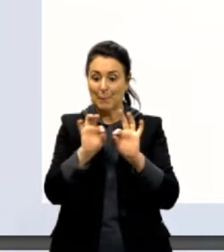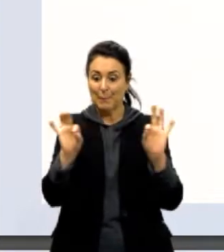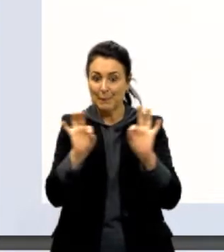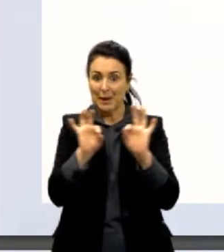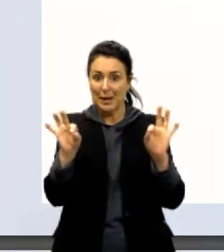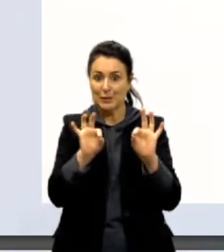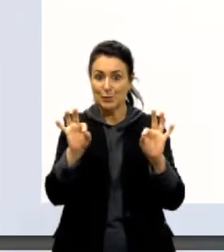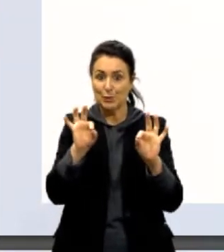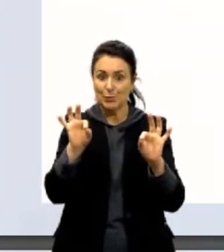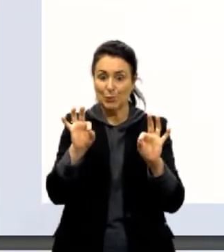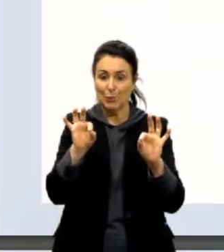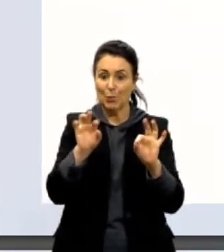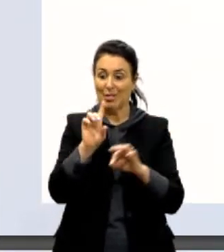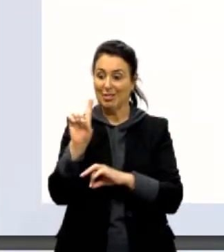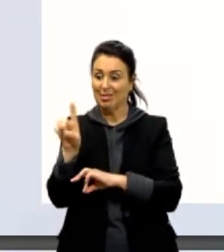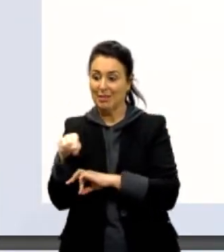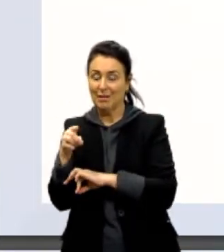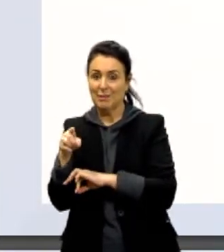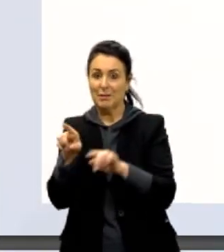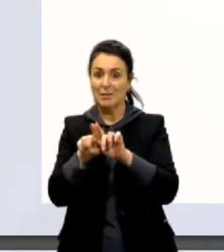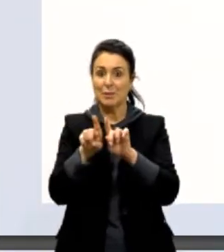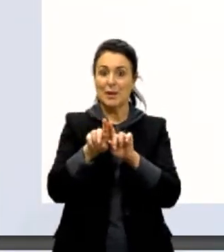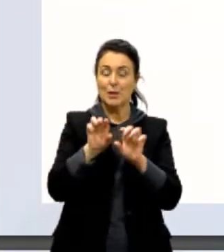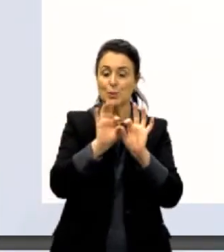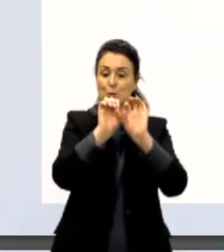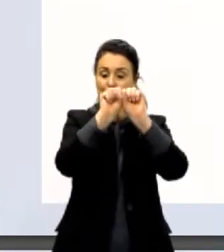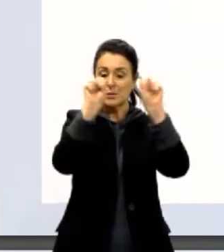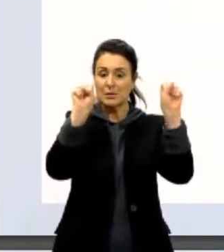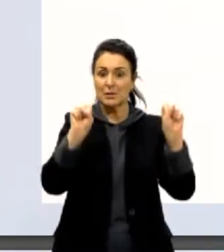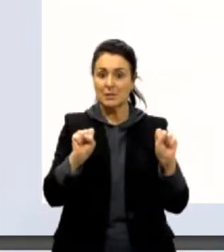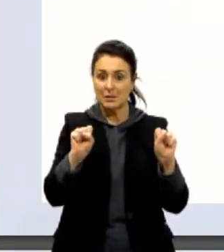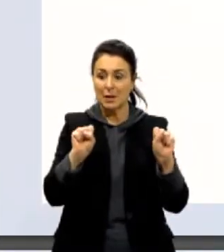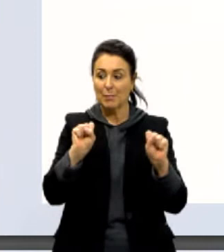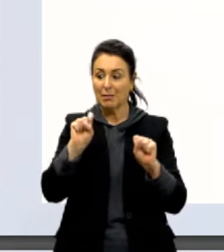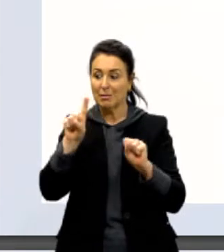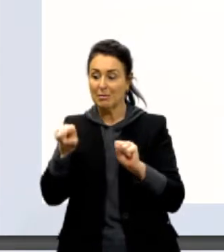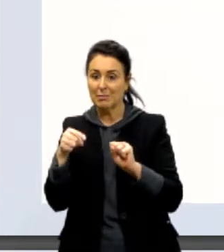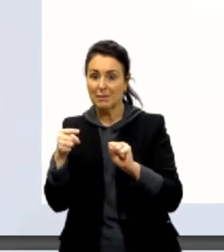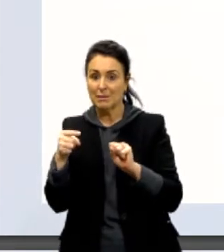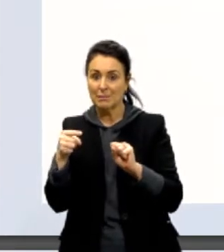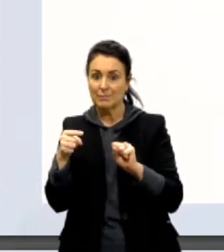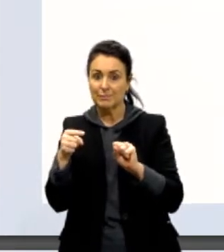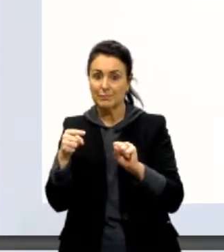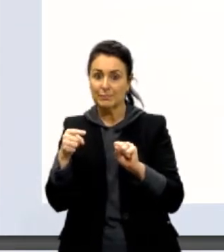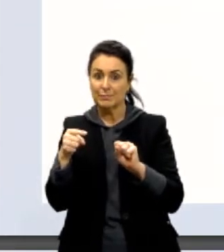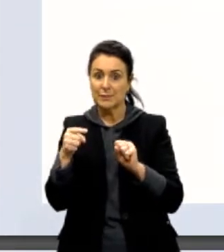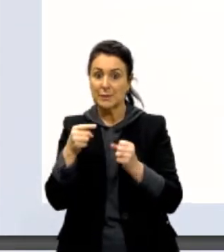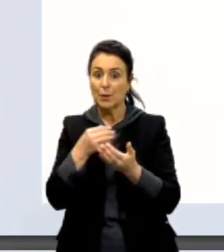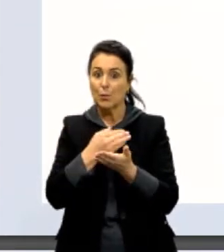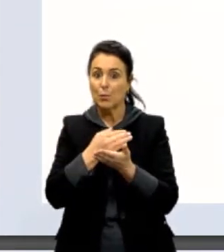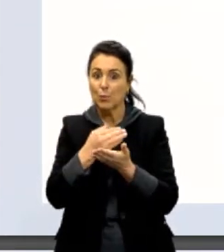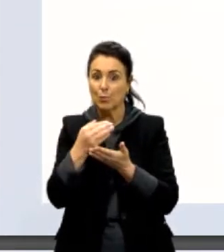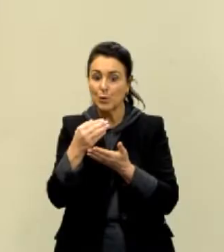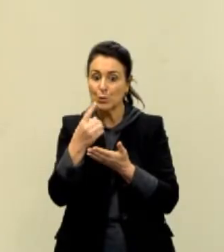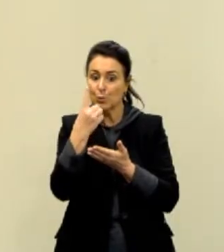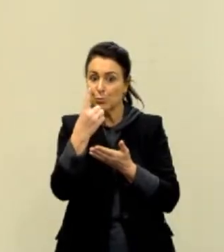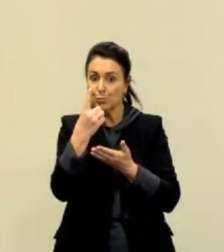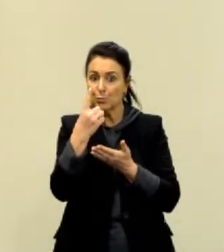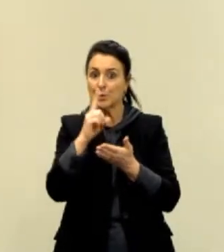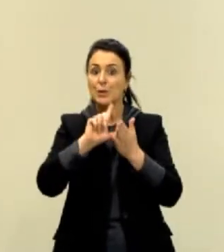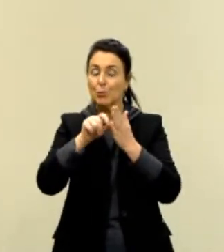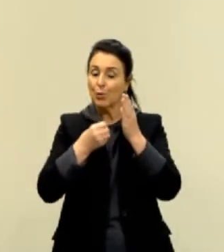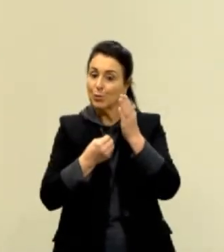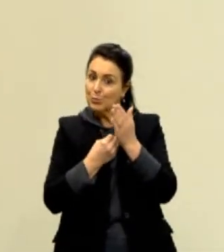o sistema internacional de unidades, a origem dele é o sistema métrico. Então, se a gente entender por que criaram isso,